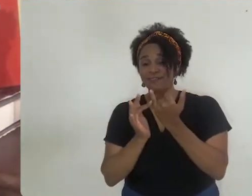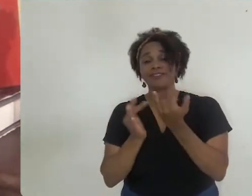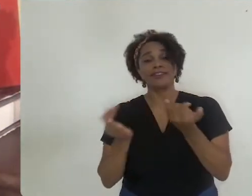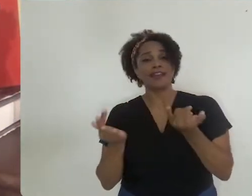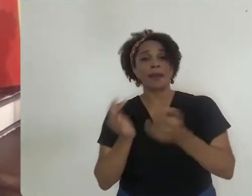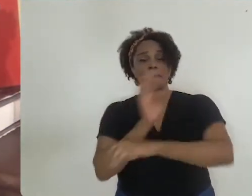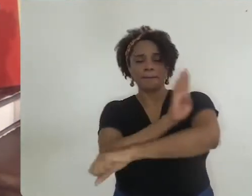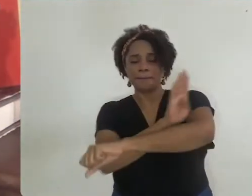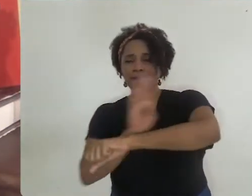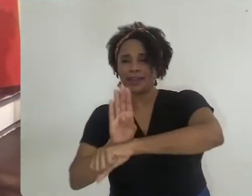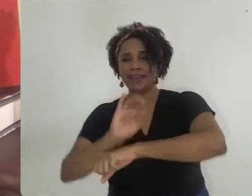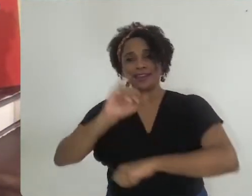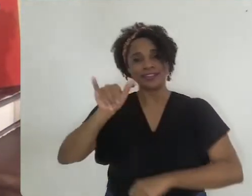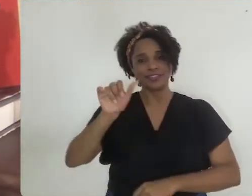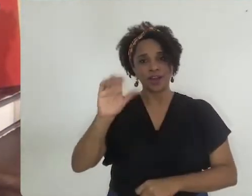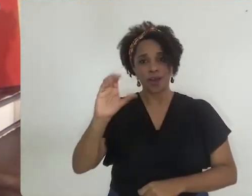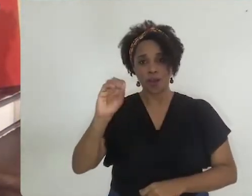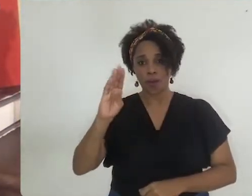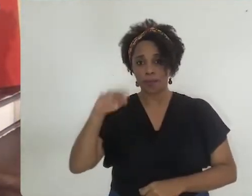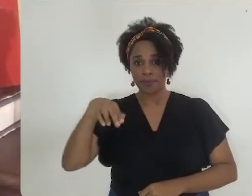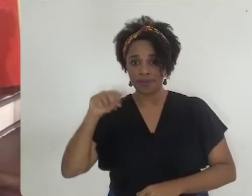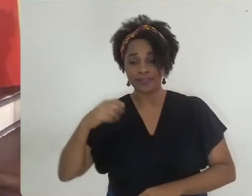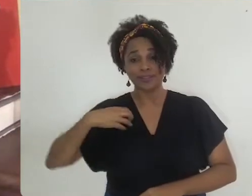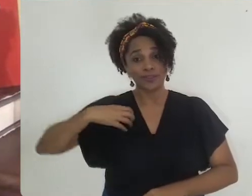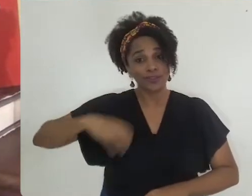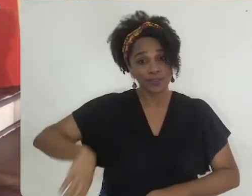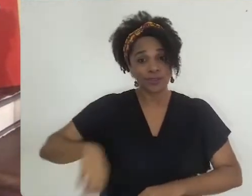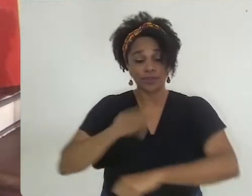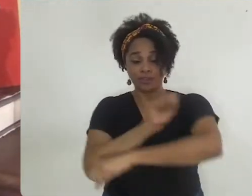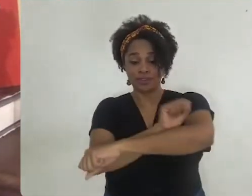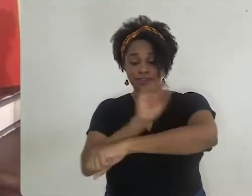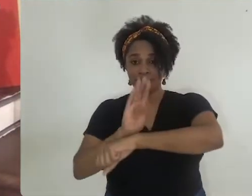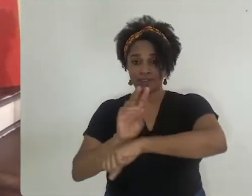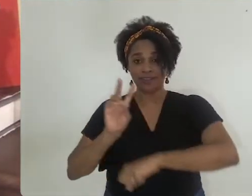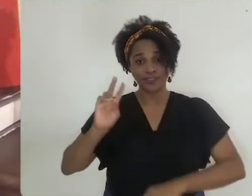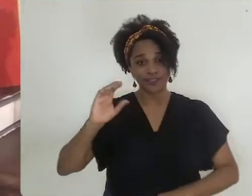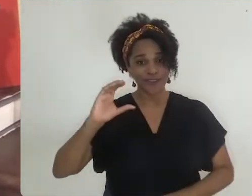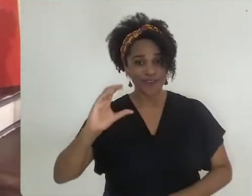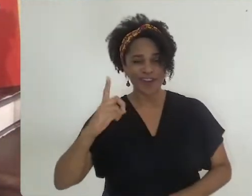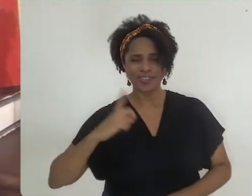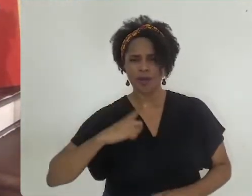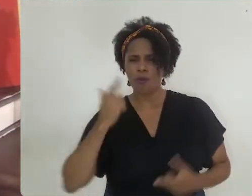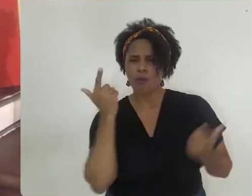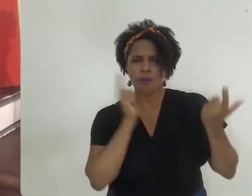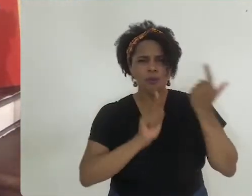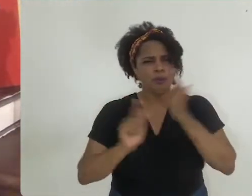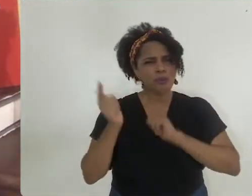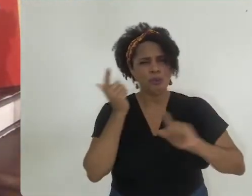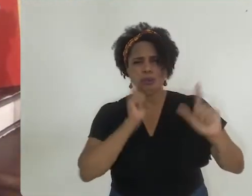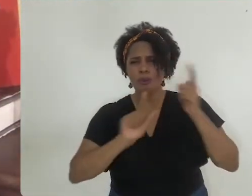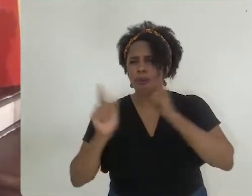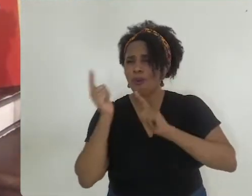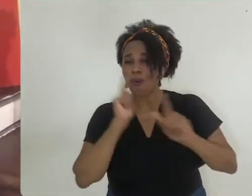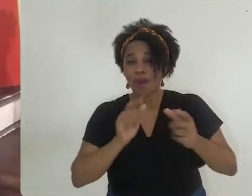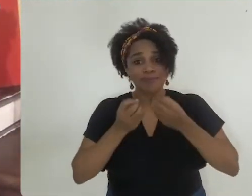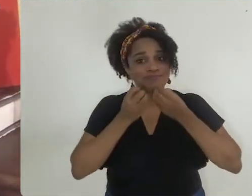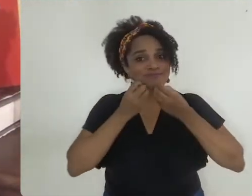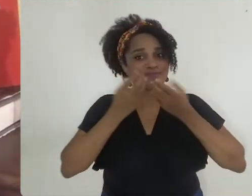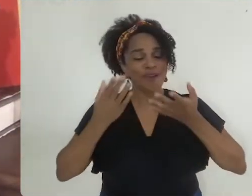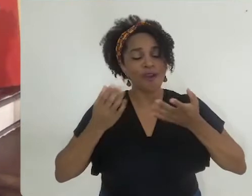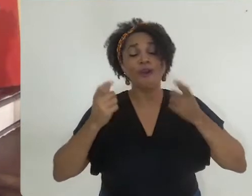Ciência e Tecnologia da Bahia, dos campos Barreira, Jacobina, Salvador, Seabre, Vitória da Conquista, tiveram um resultado